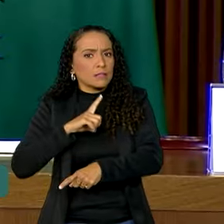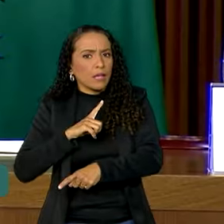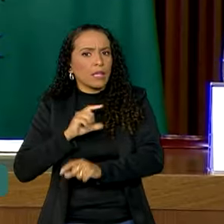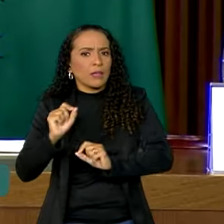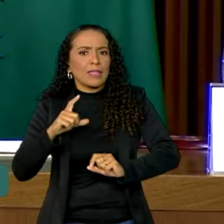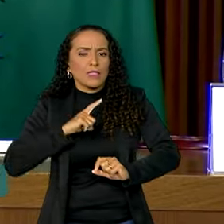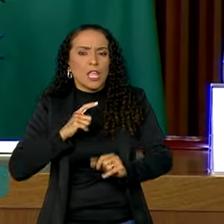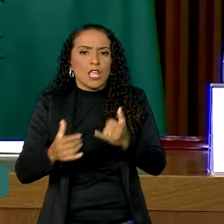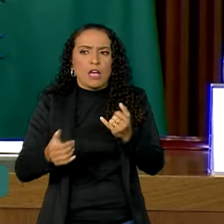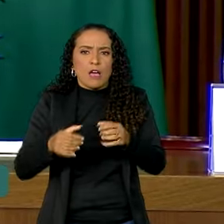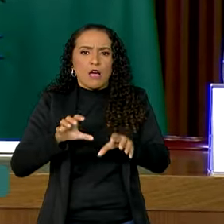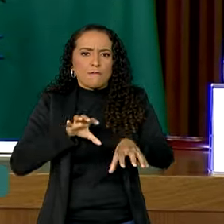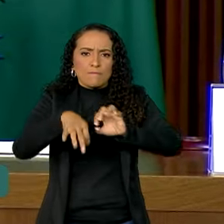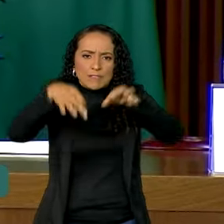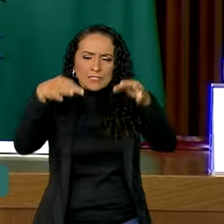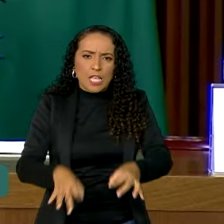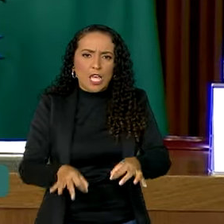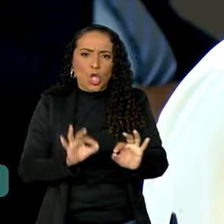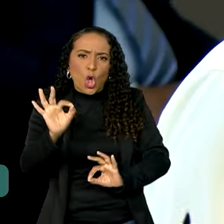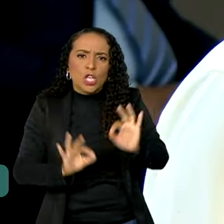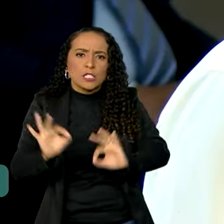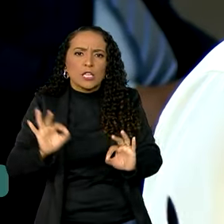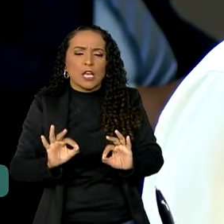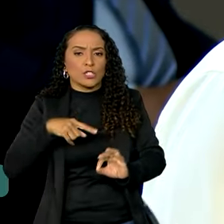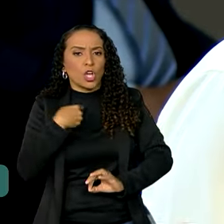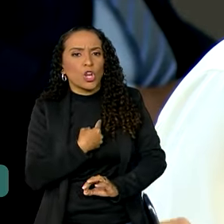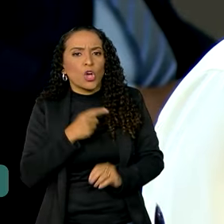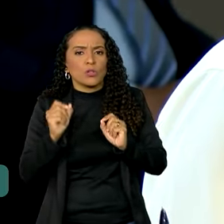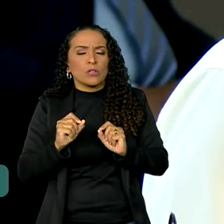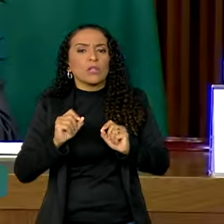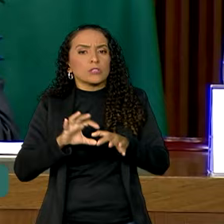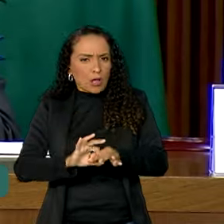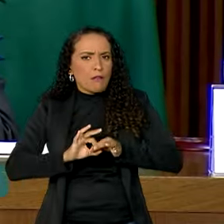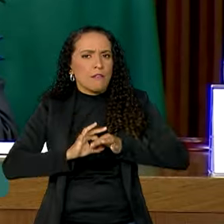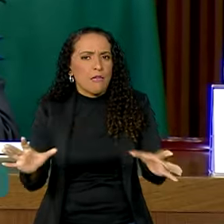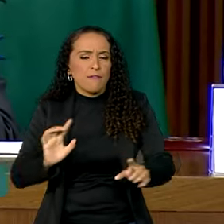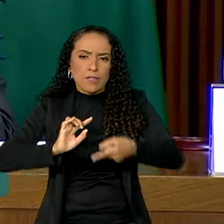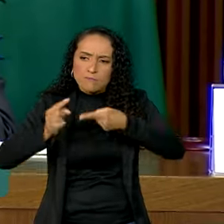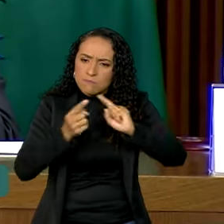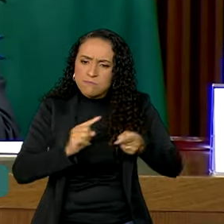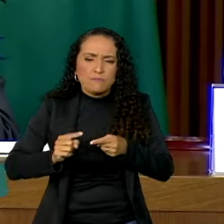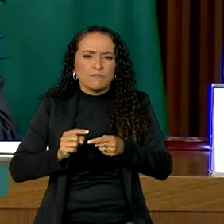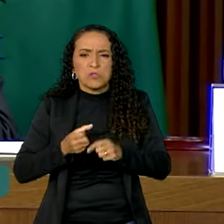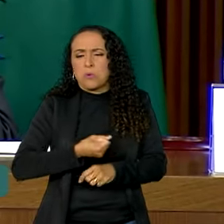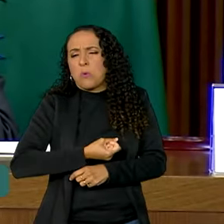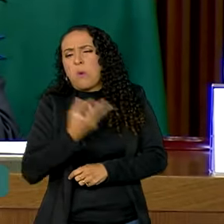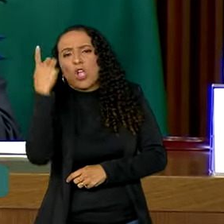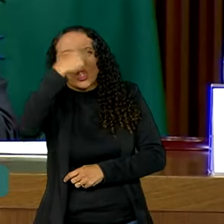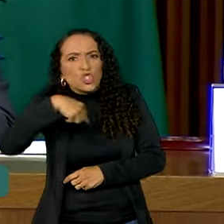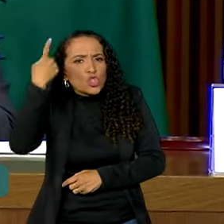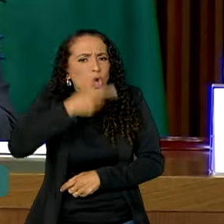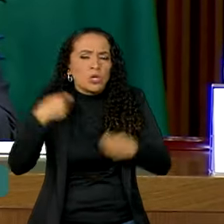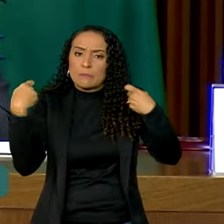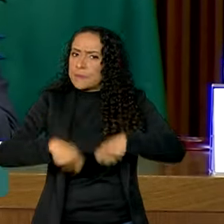que haja uma informação sistematizada, organizada e nós estamos dispostos a discutir quantas horas for necessária,